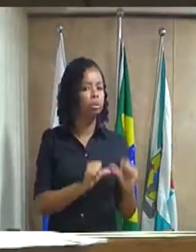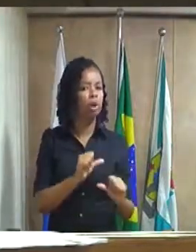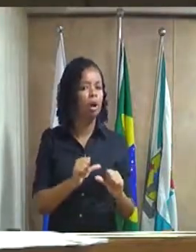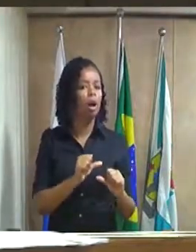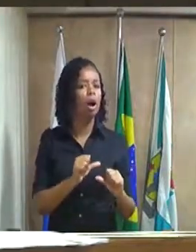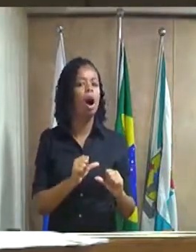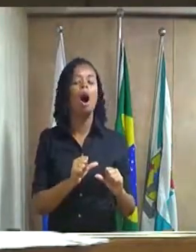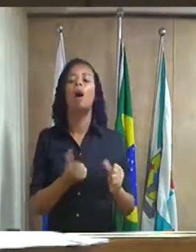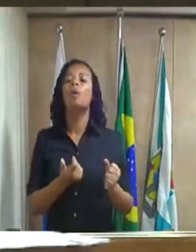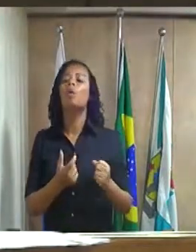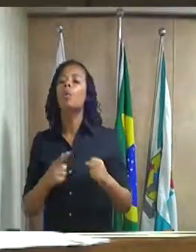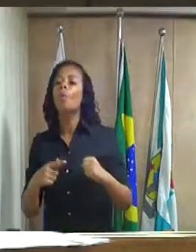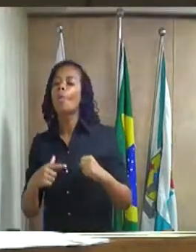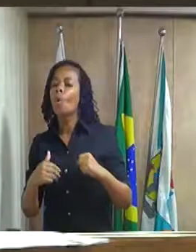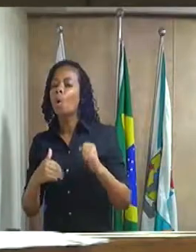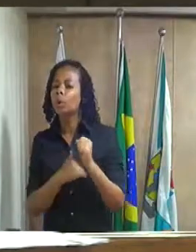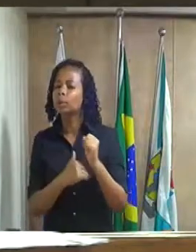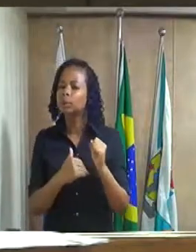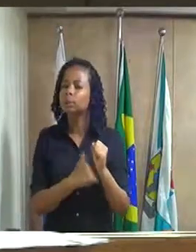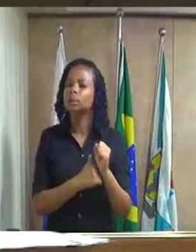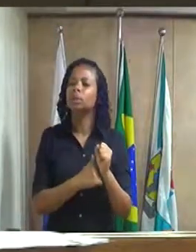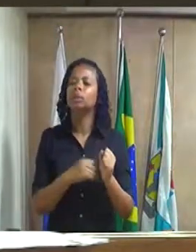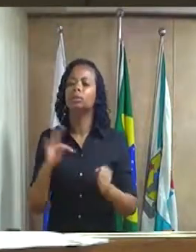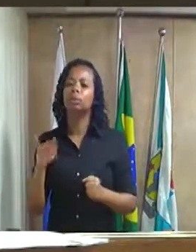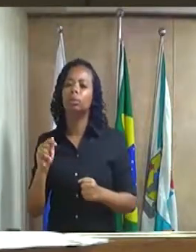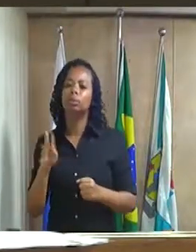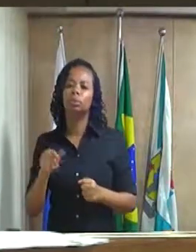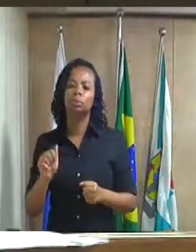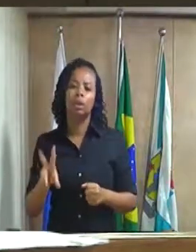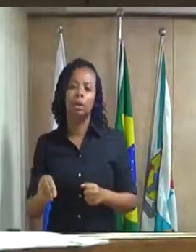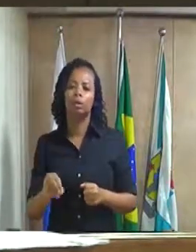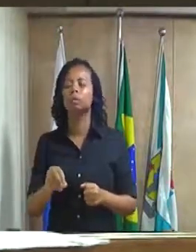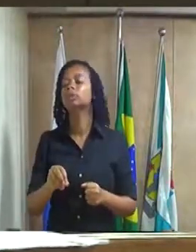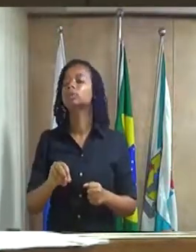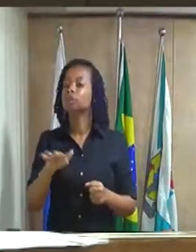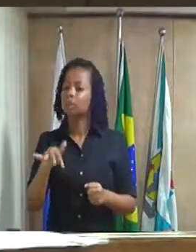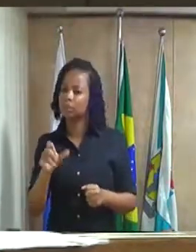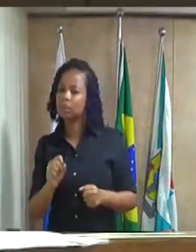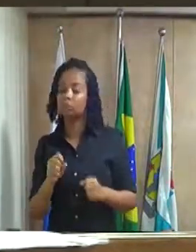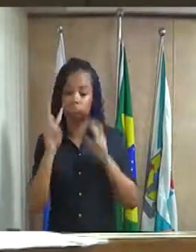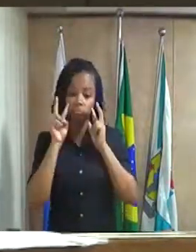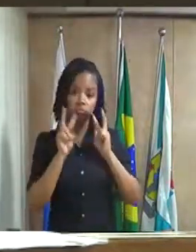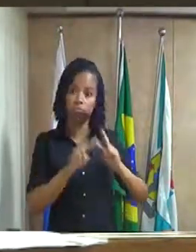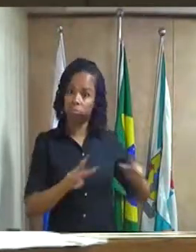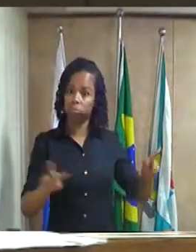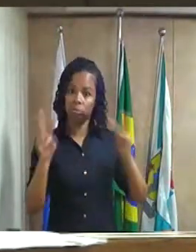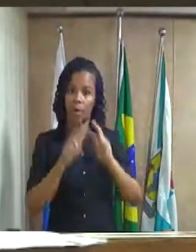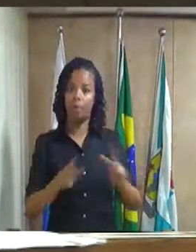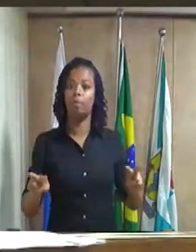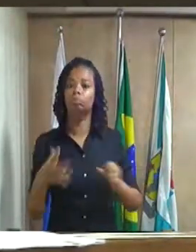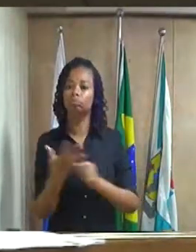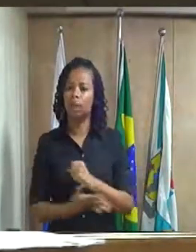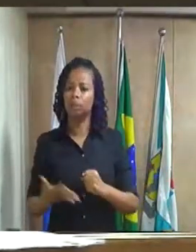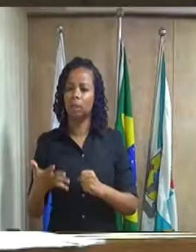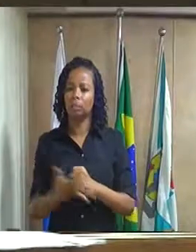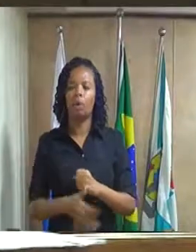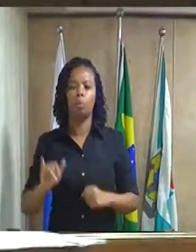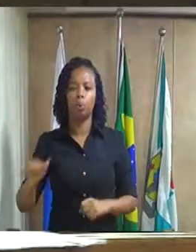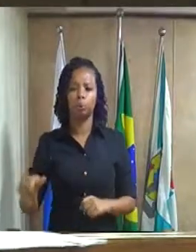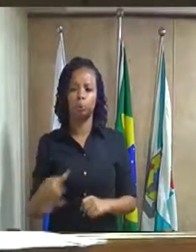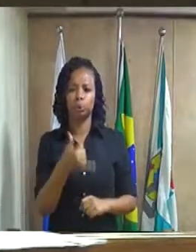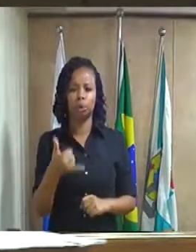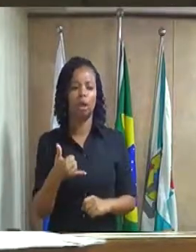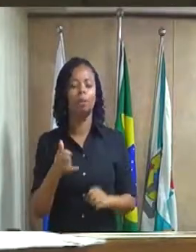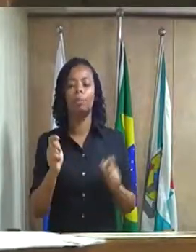Tributário Municipal de Duque de Caxias e visa basicamente da oportunidade, vereador